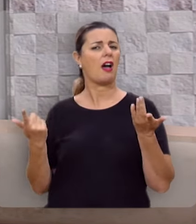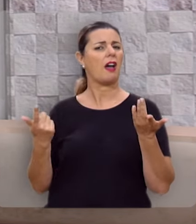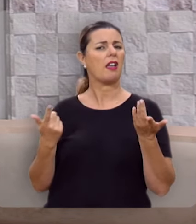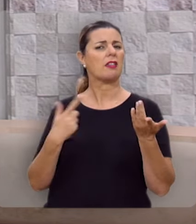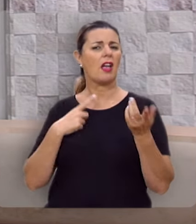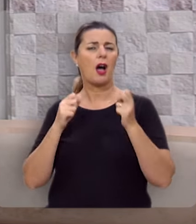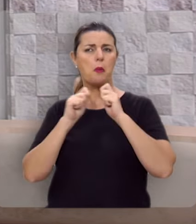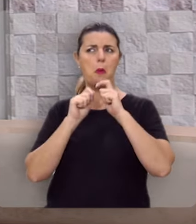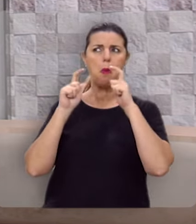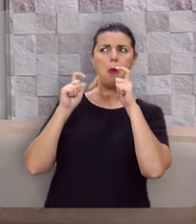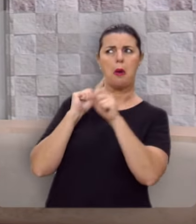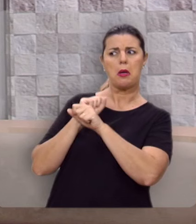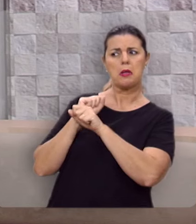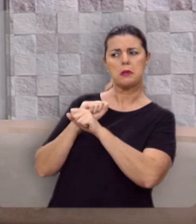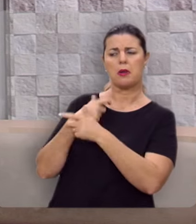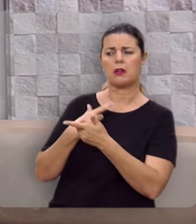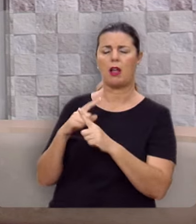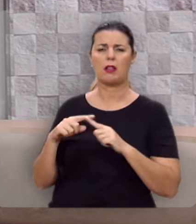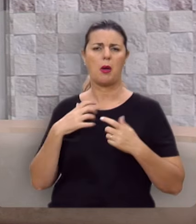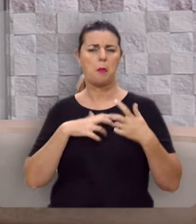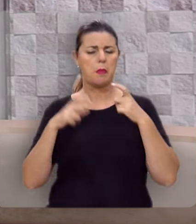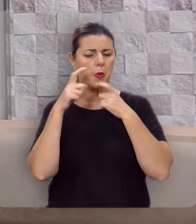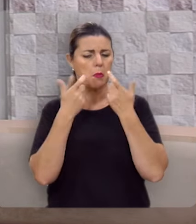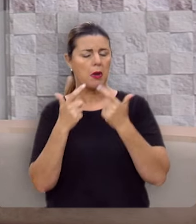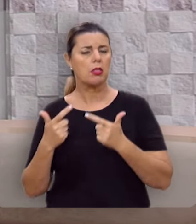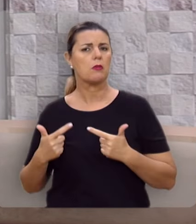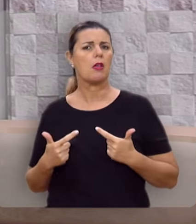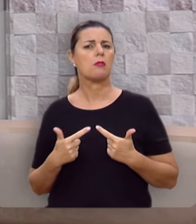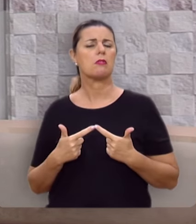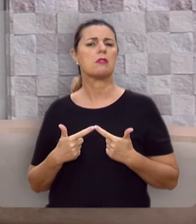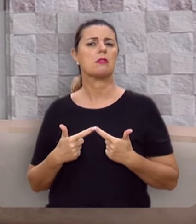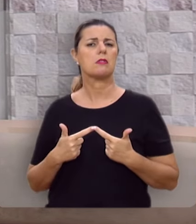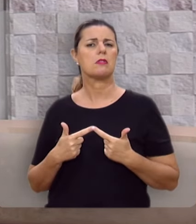E ele não se aflige com isso, ele não se toca com isso.